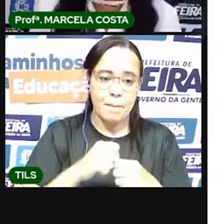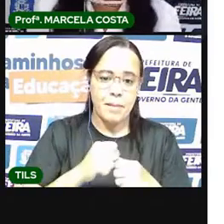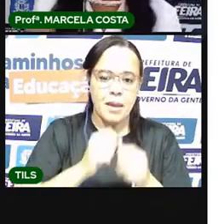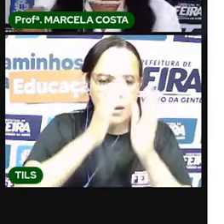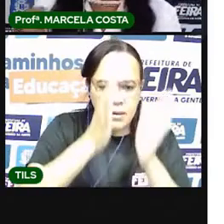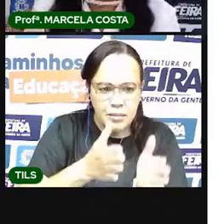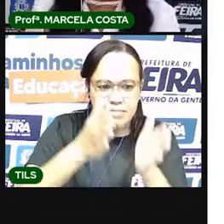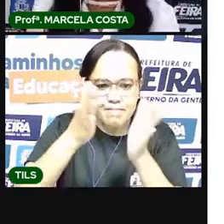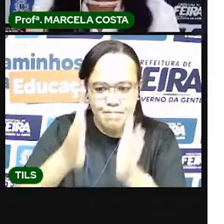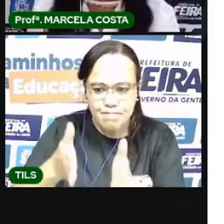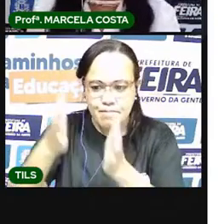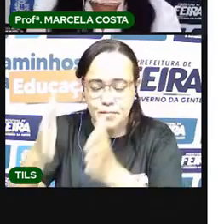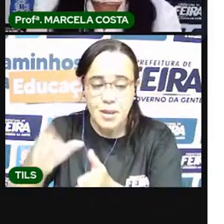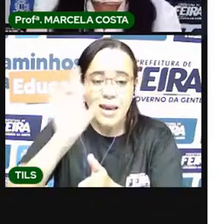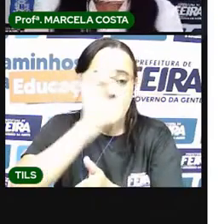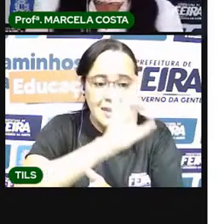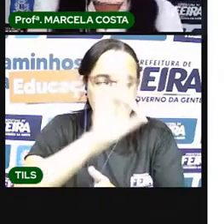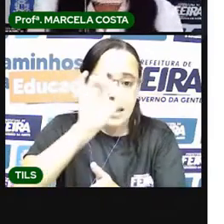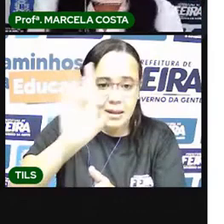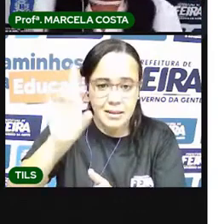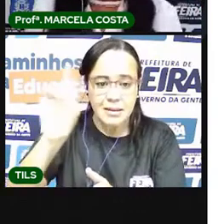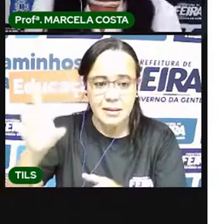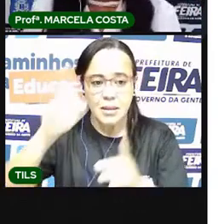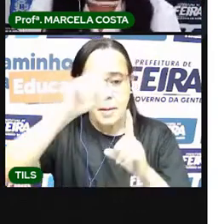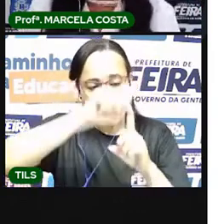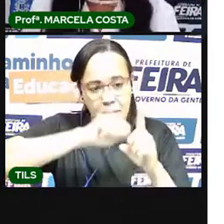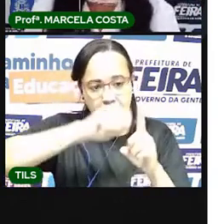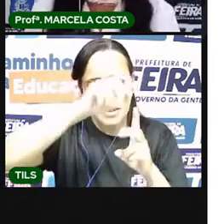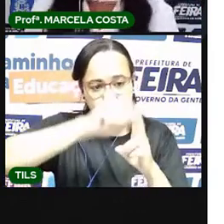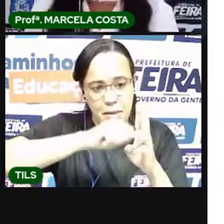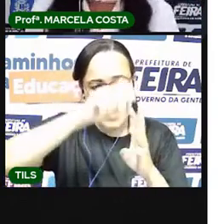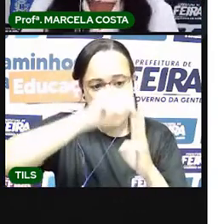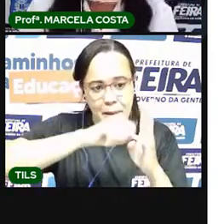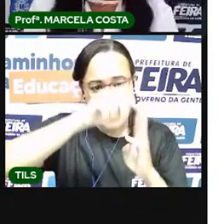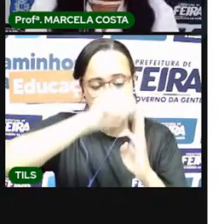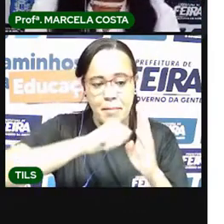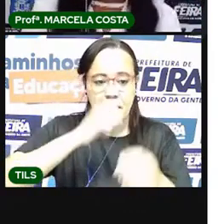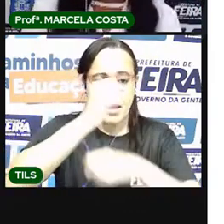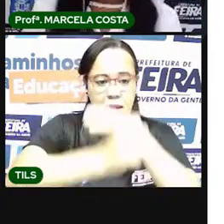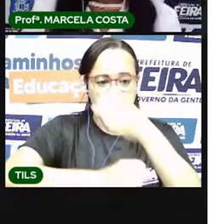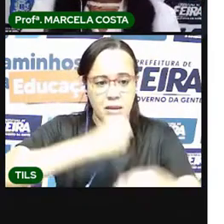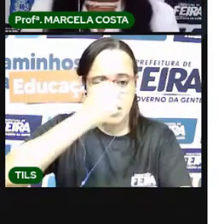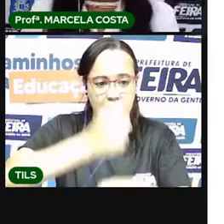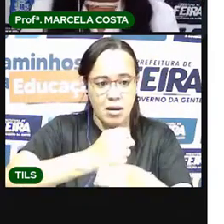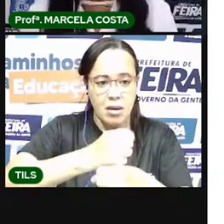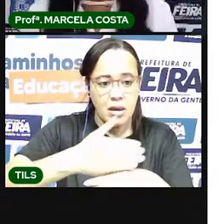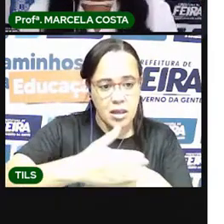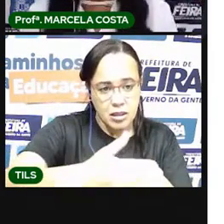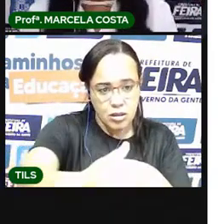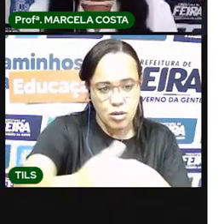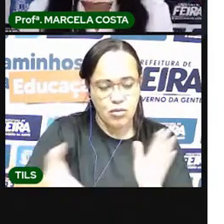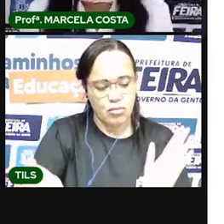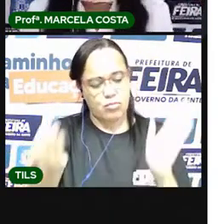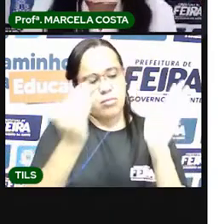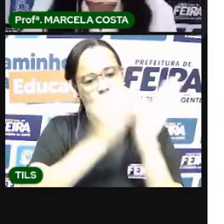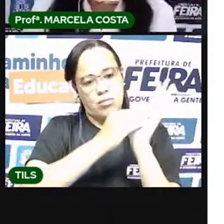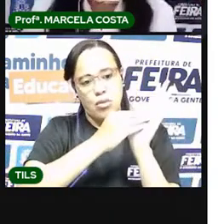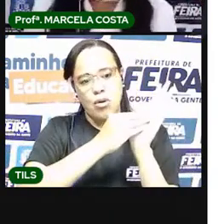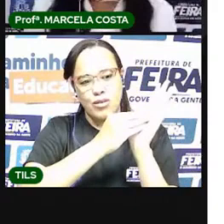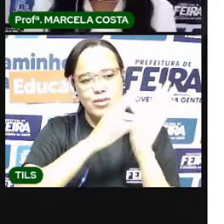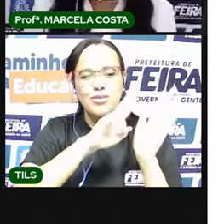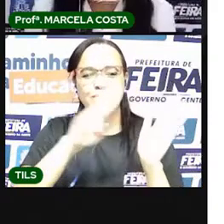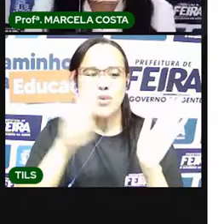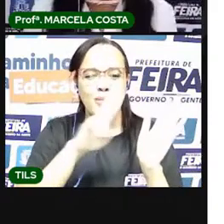dia daquele mês. O que eu vou fazer ao longo do ano. Eu vou e anoto na minha agenda. Por